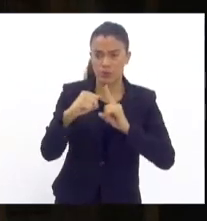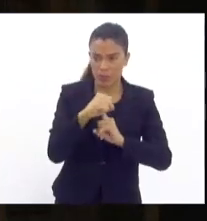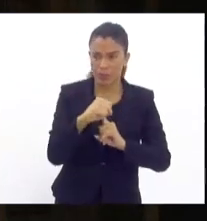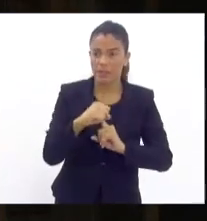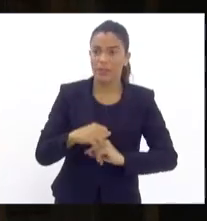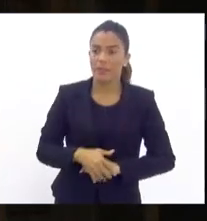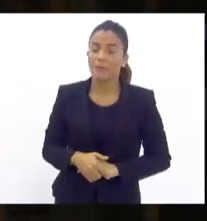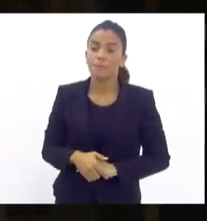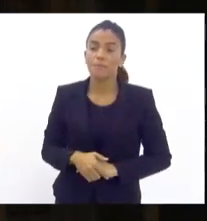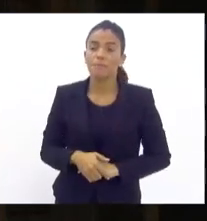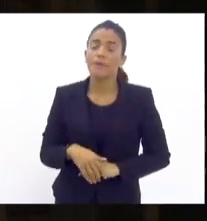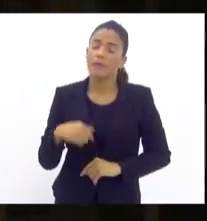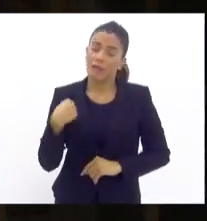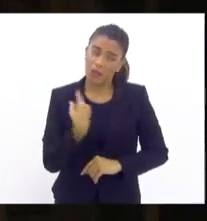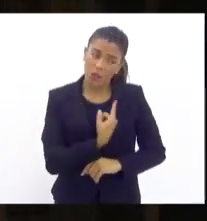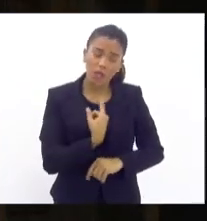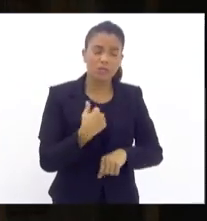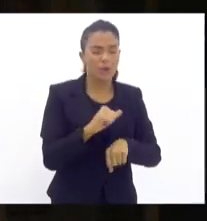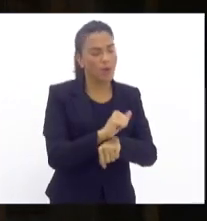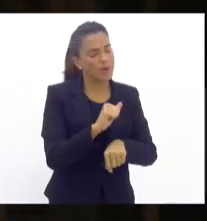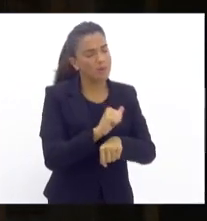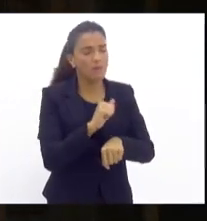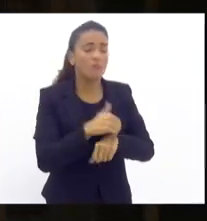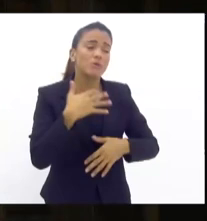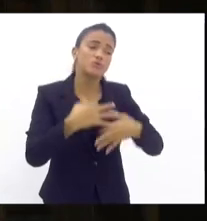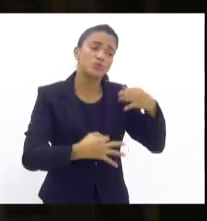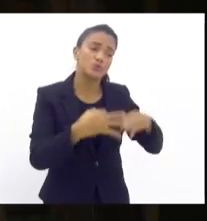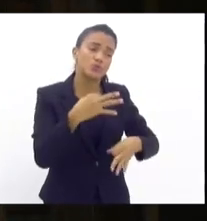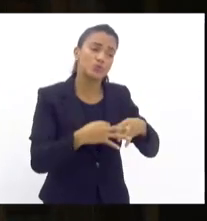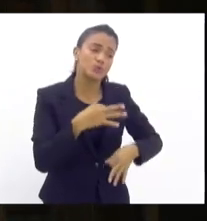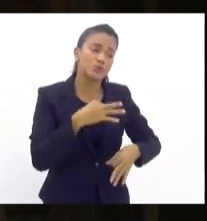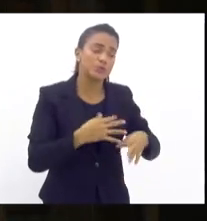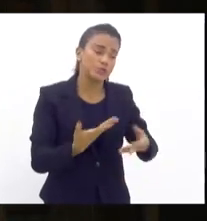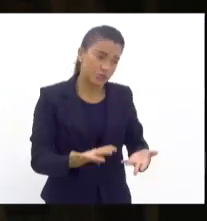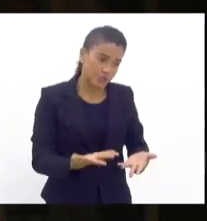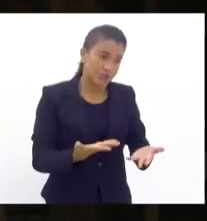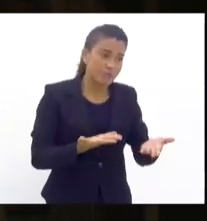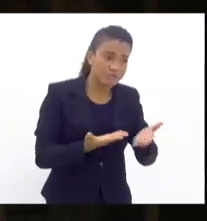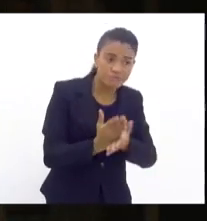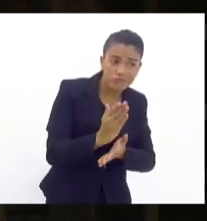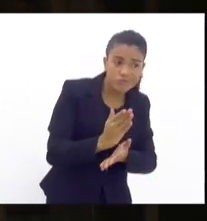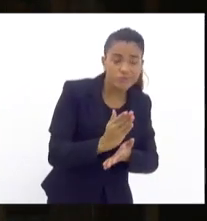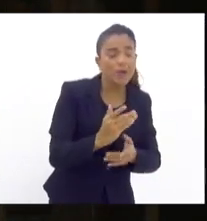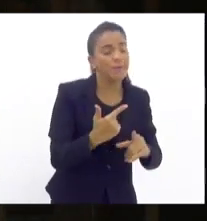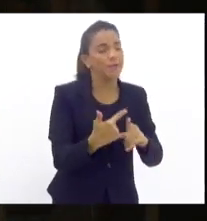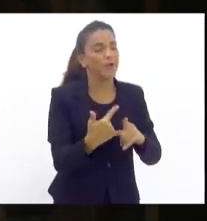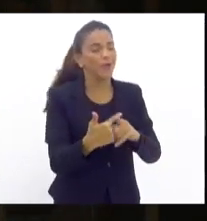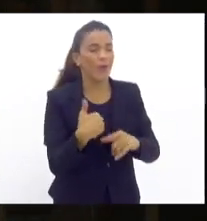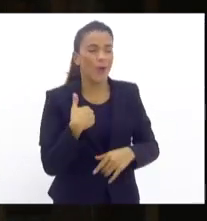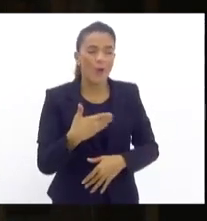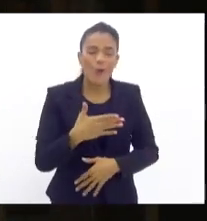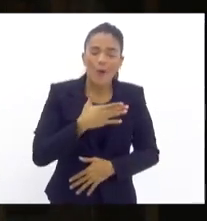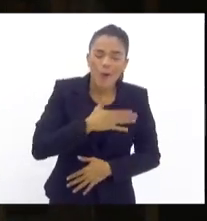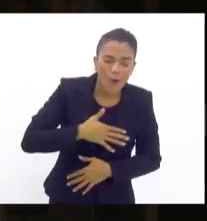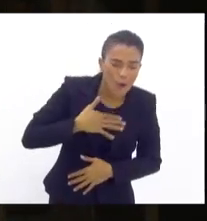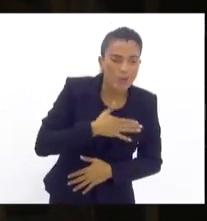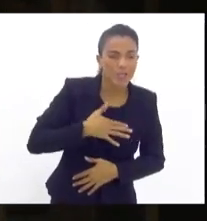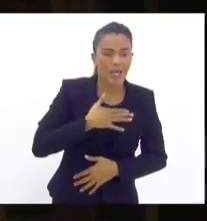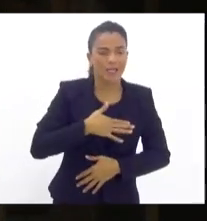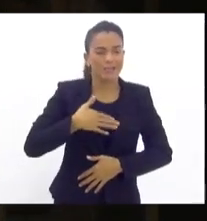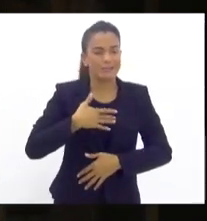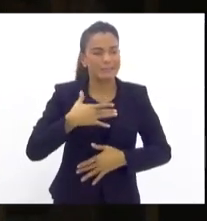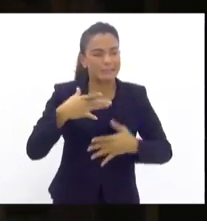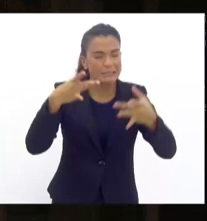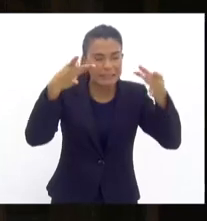e a gente aguarda as decisões judiciais nesse sentido, mas gostaria de destacar que a polícia